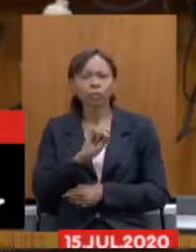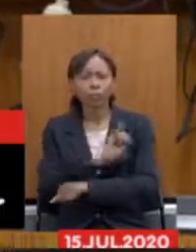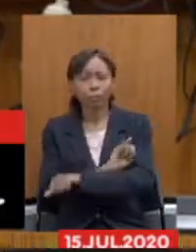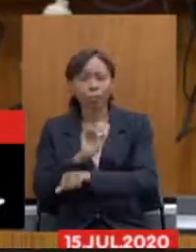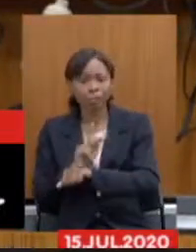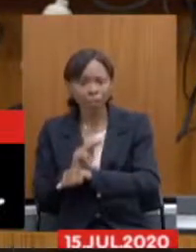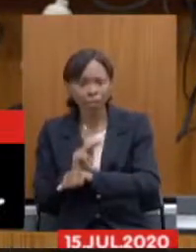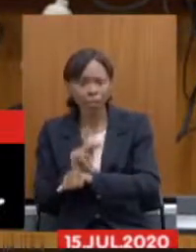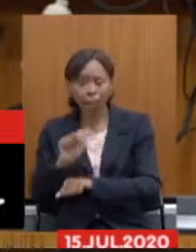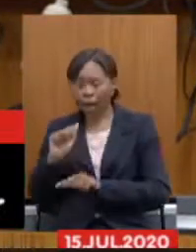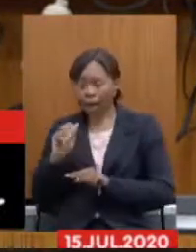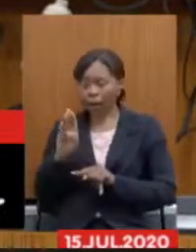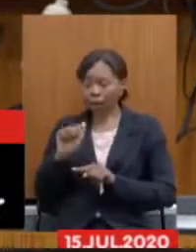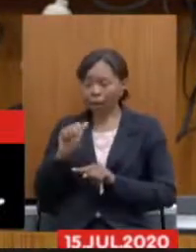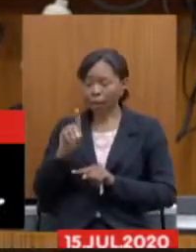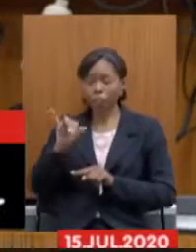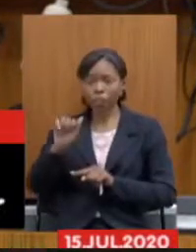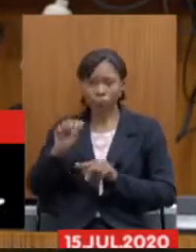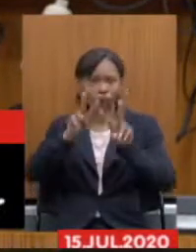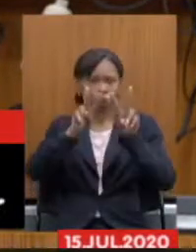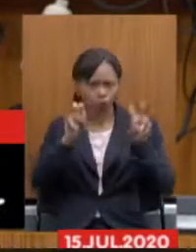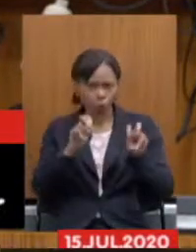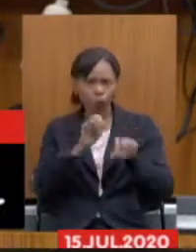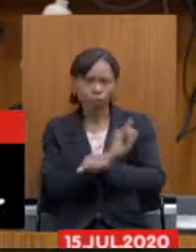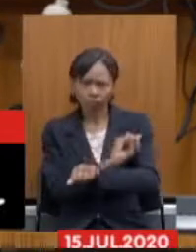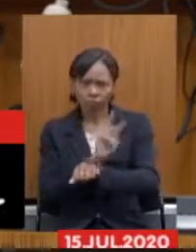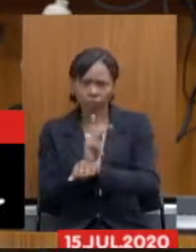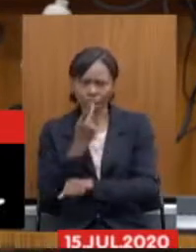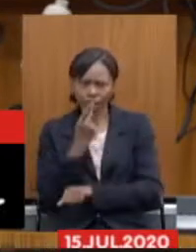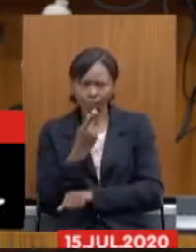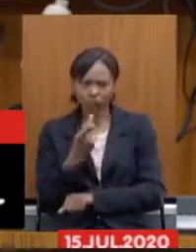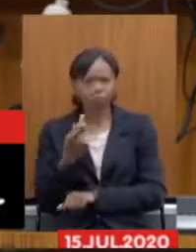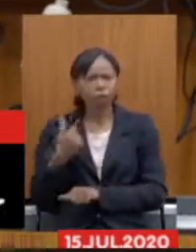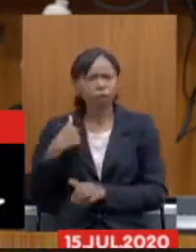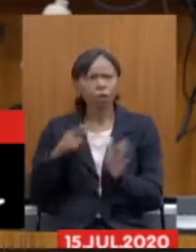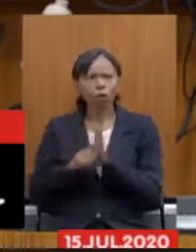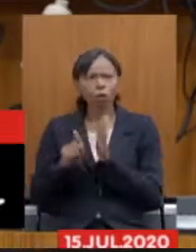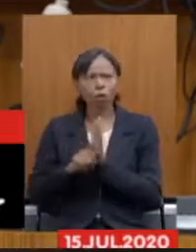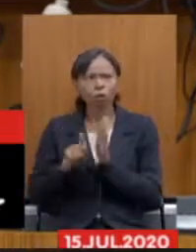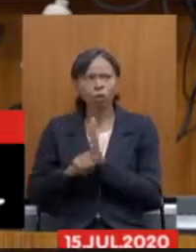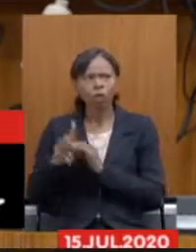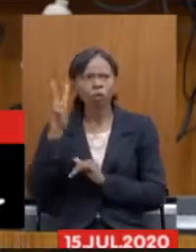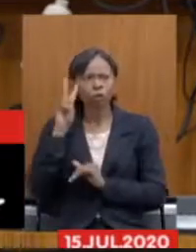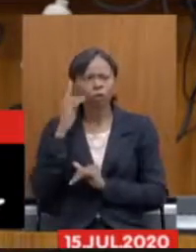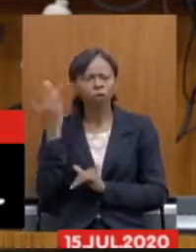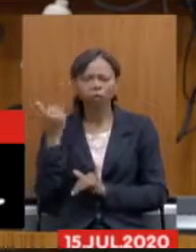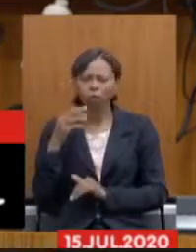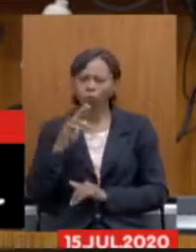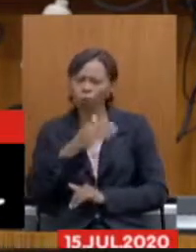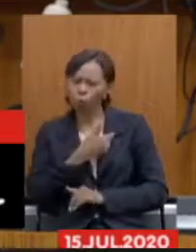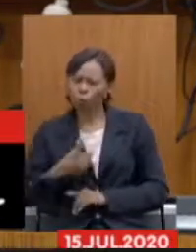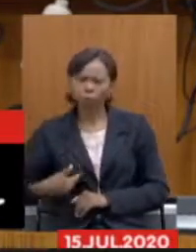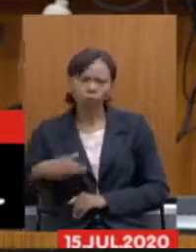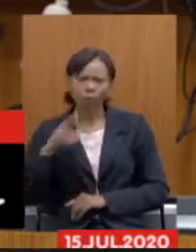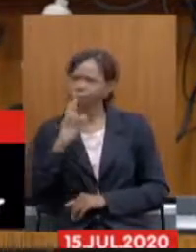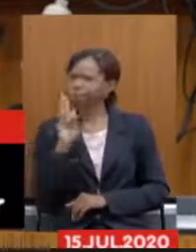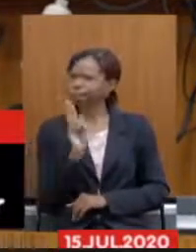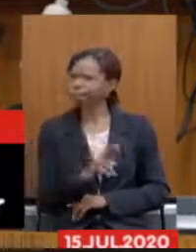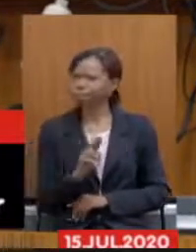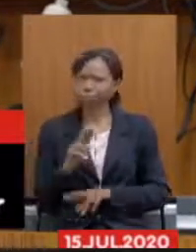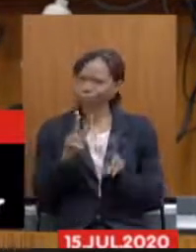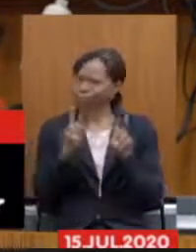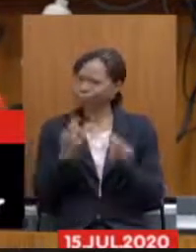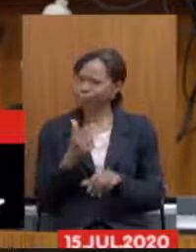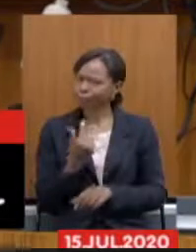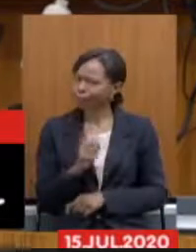o IPSENG as minhas perguntas feitas ao governo na segunda-feira não foram respondidas de fato alguns